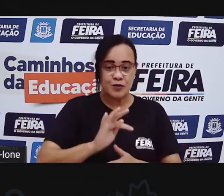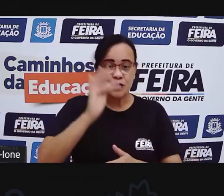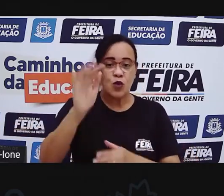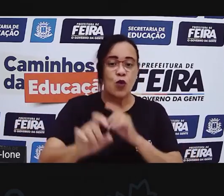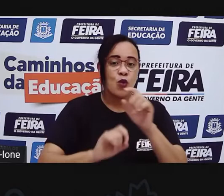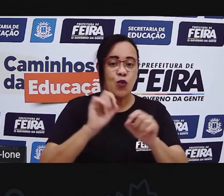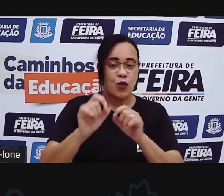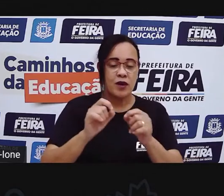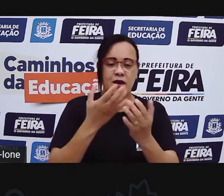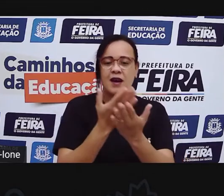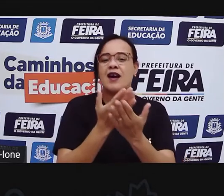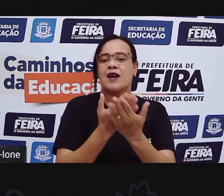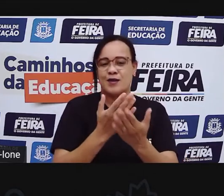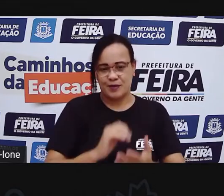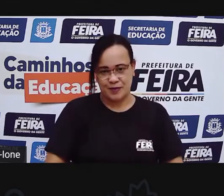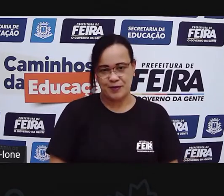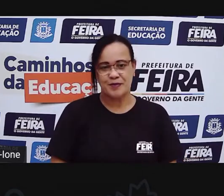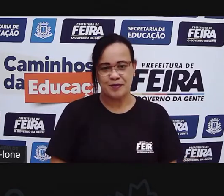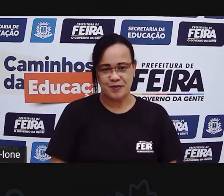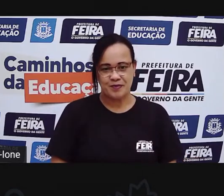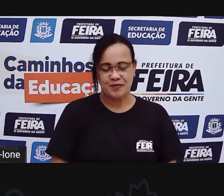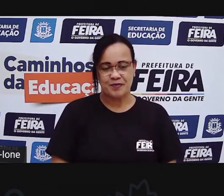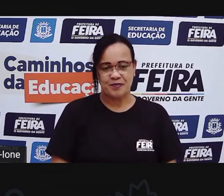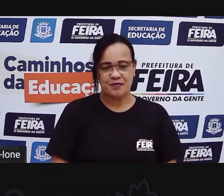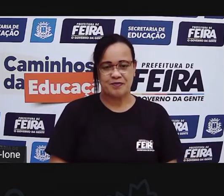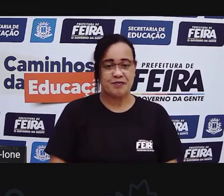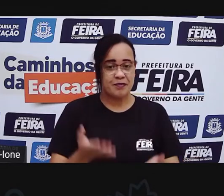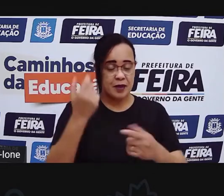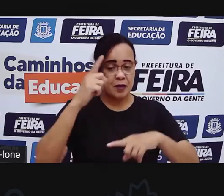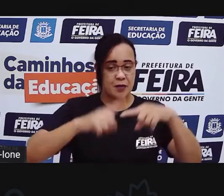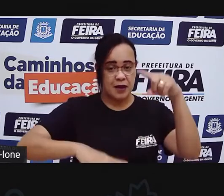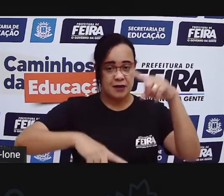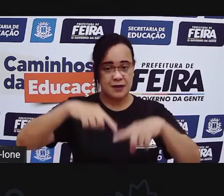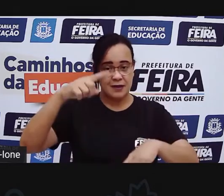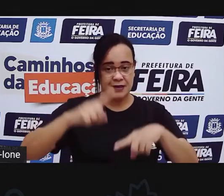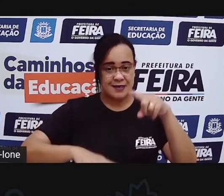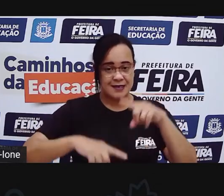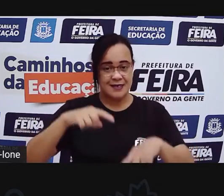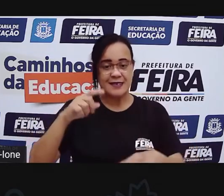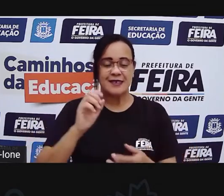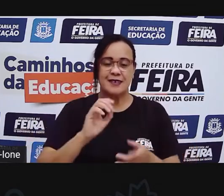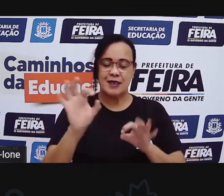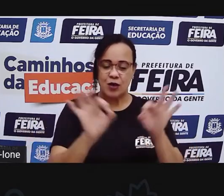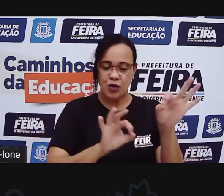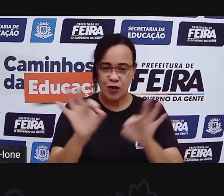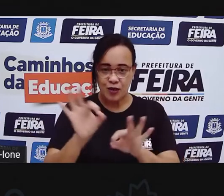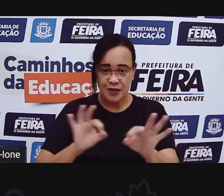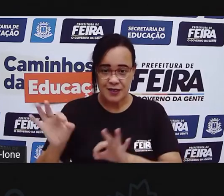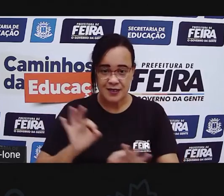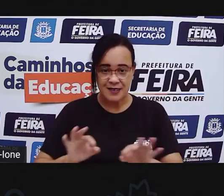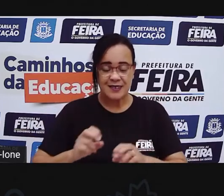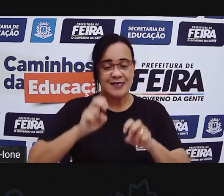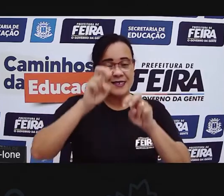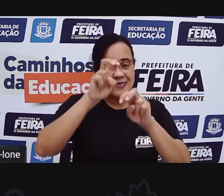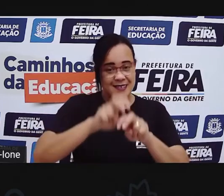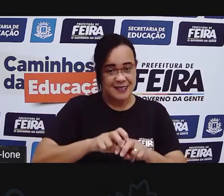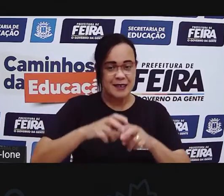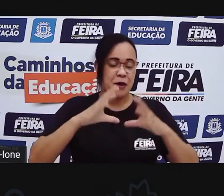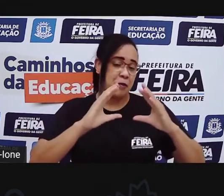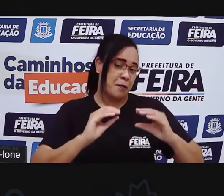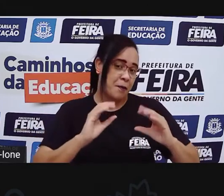no decorrer da nossa aula, certo? Então, vamos lá pegar o material, que a Pró está aqui aguardando, já vão se sentando aí bem